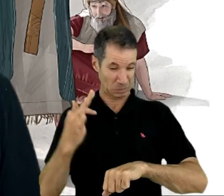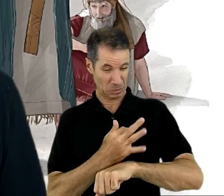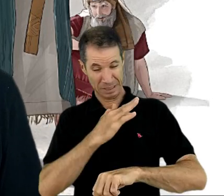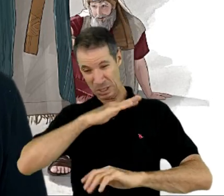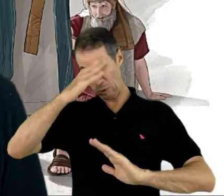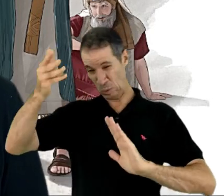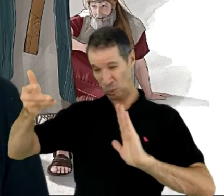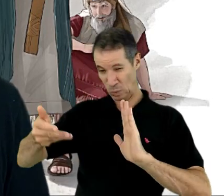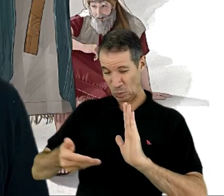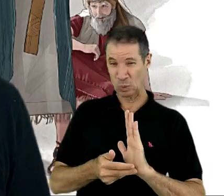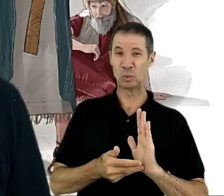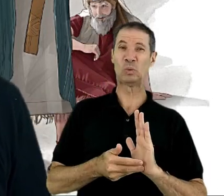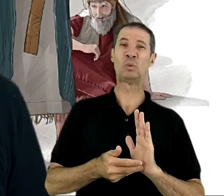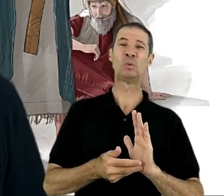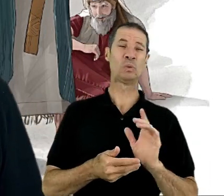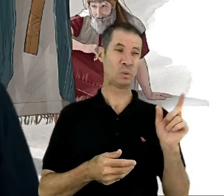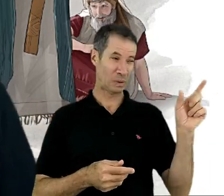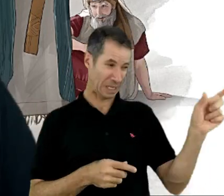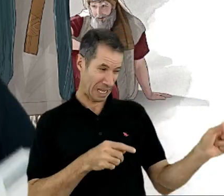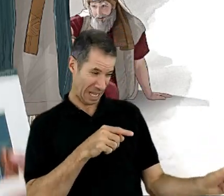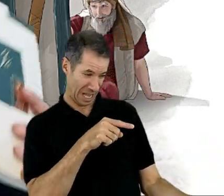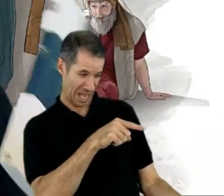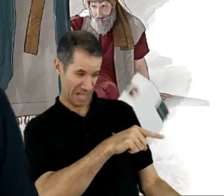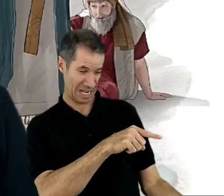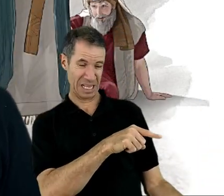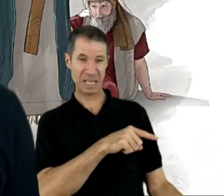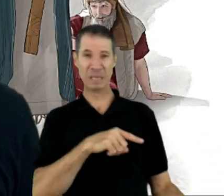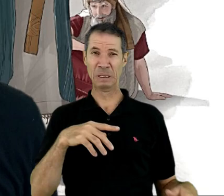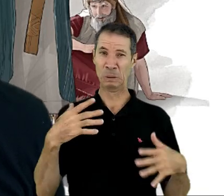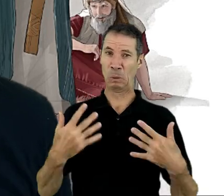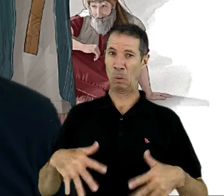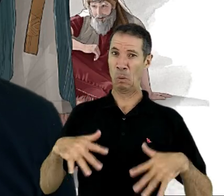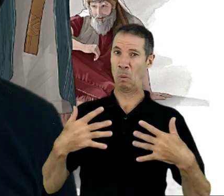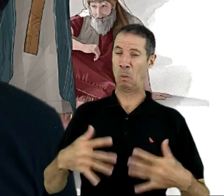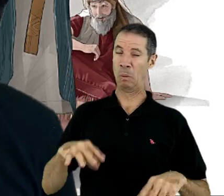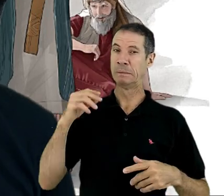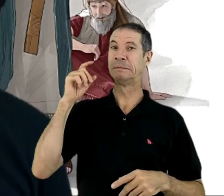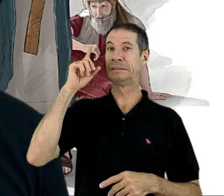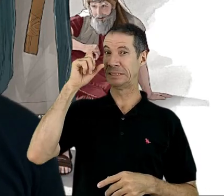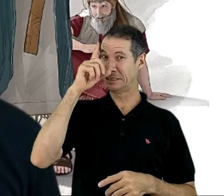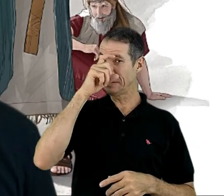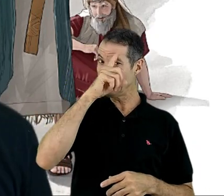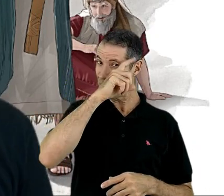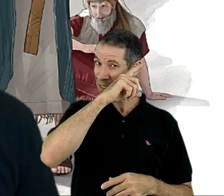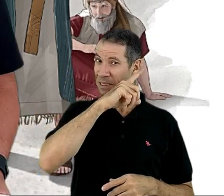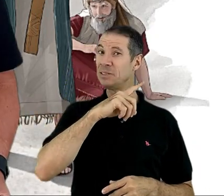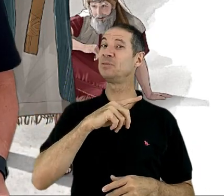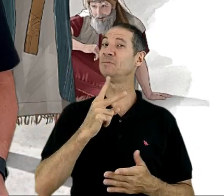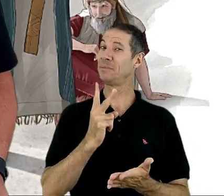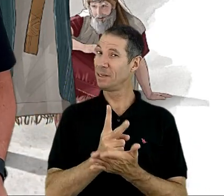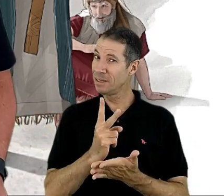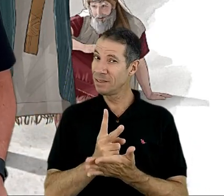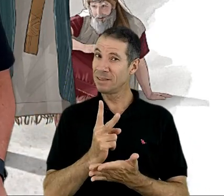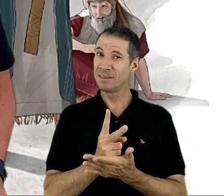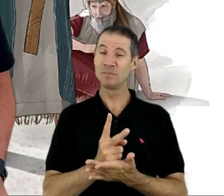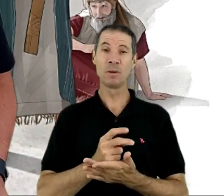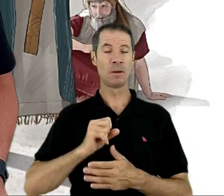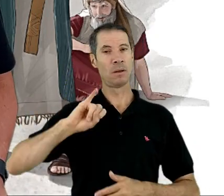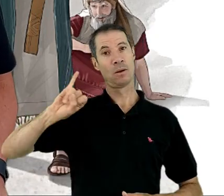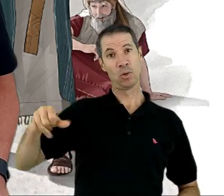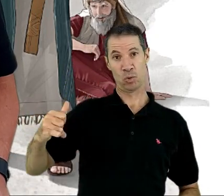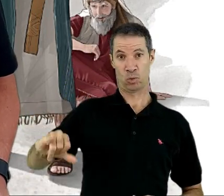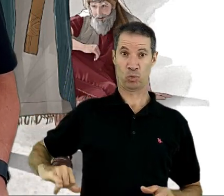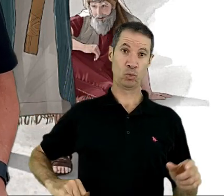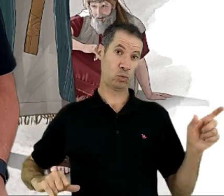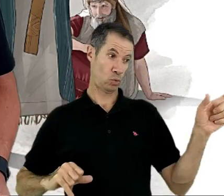o que ele alimentou, ele tinha um know-how muito grande. Foi muito grande mesmo. No caso de Jó, sua